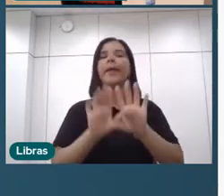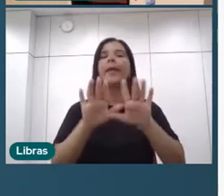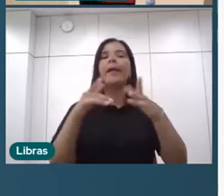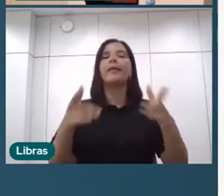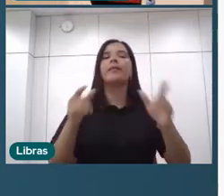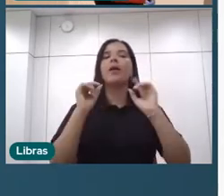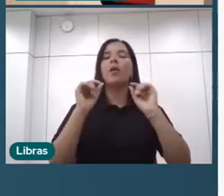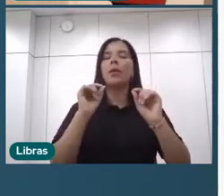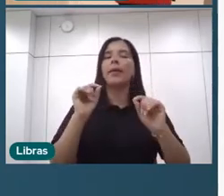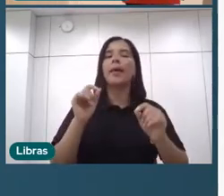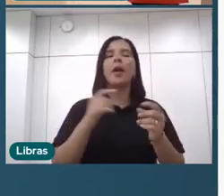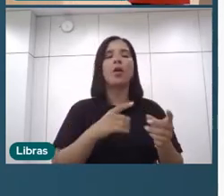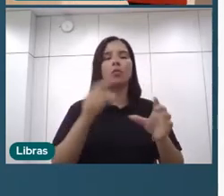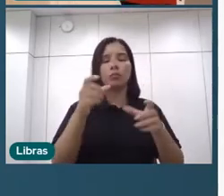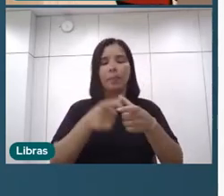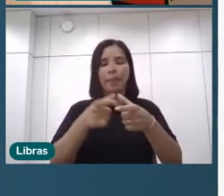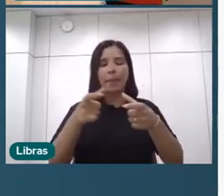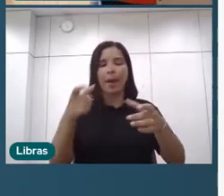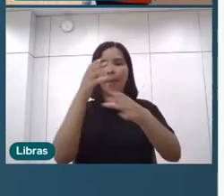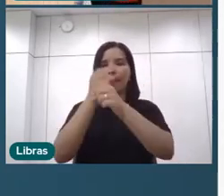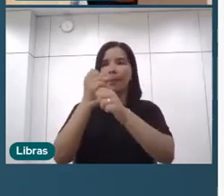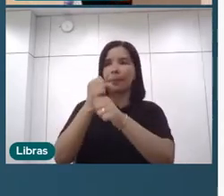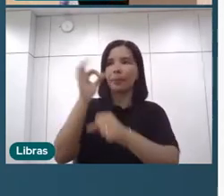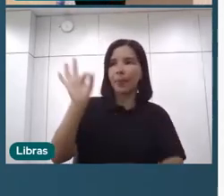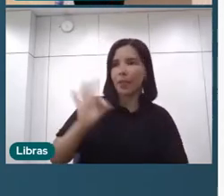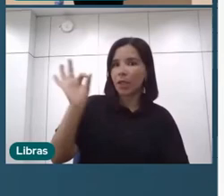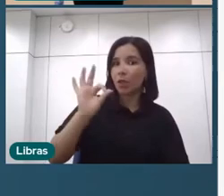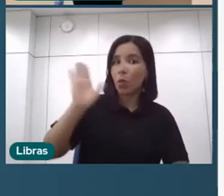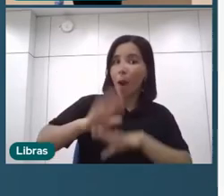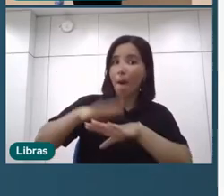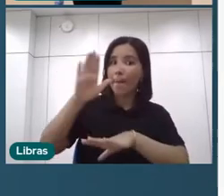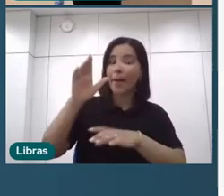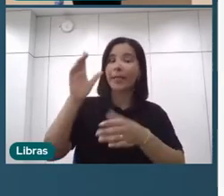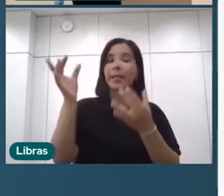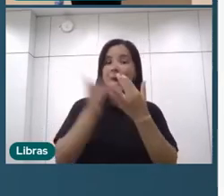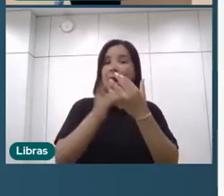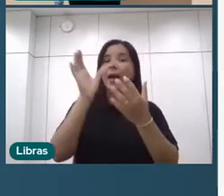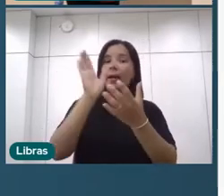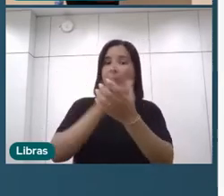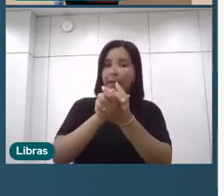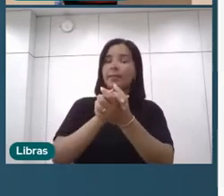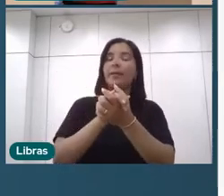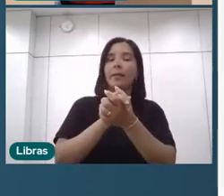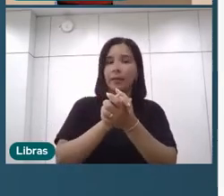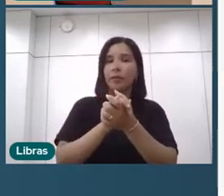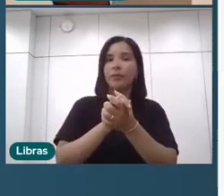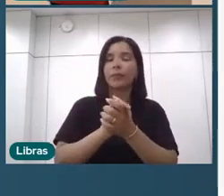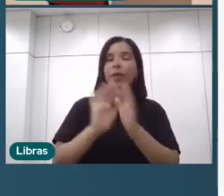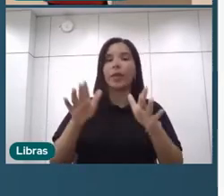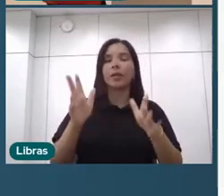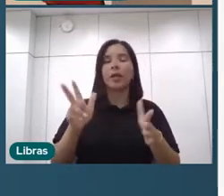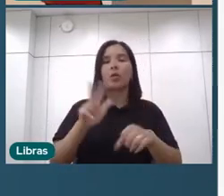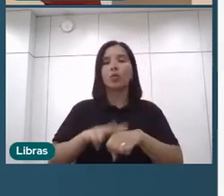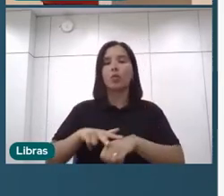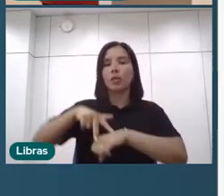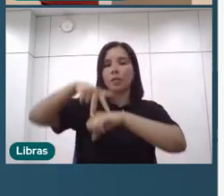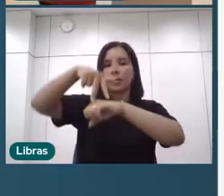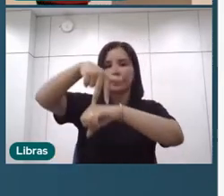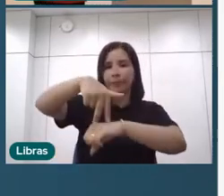você tem um percentual maior de homens casados que mulheres casadas nos cargos de liderança.